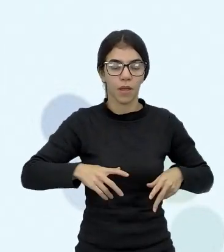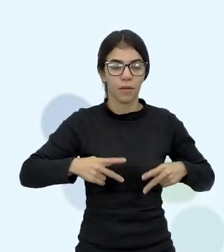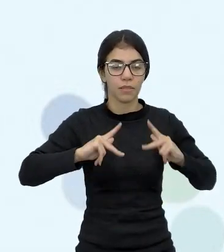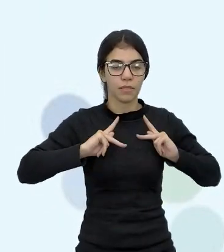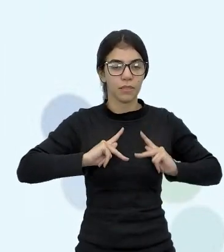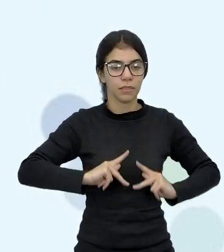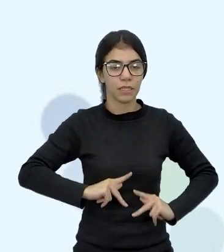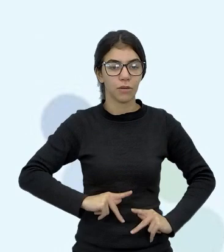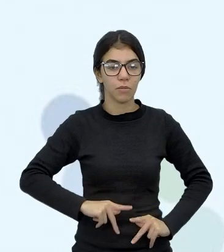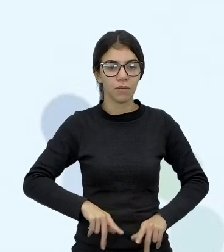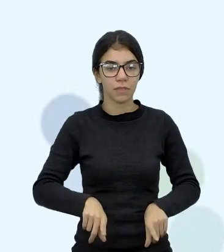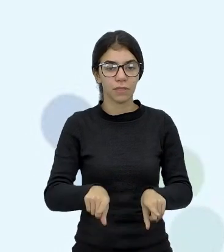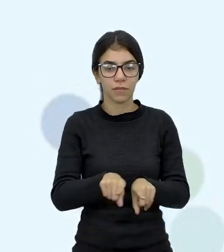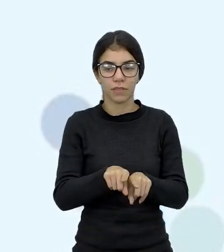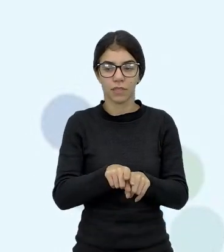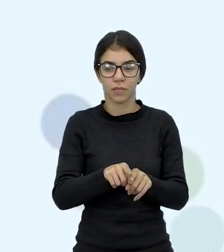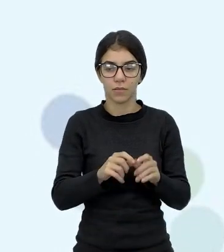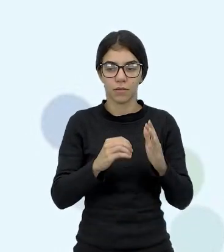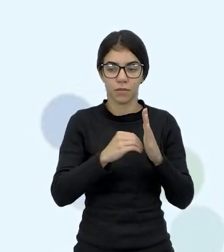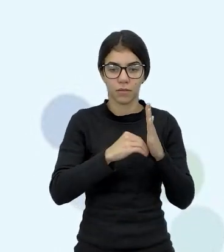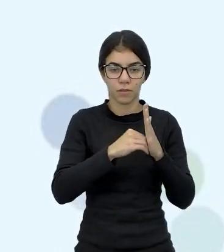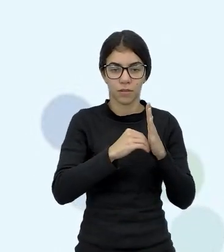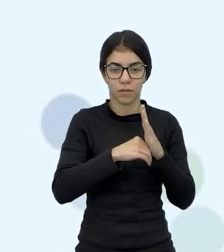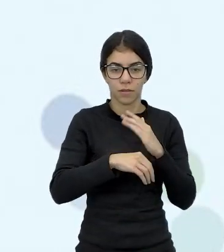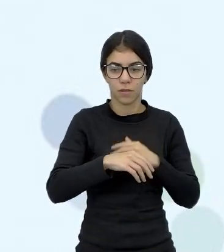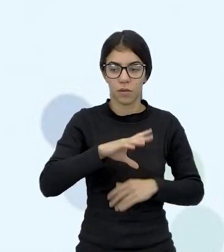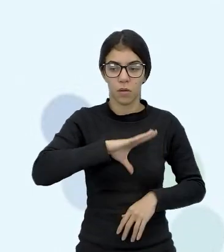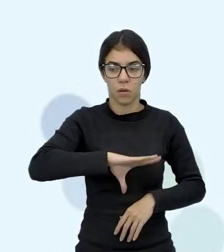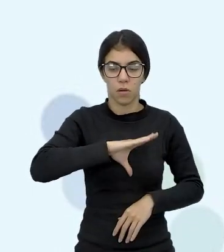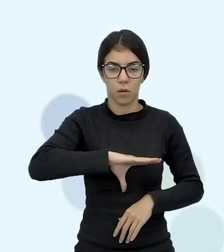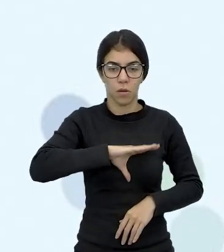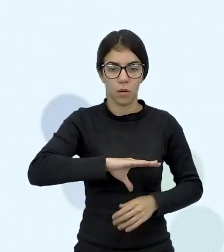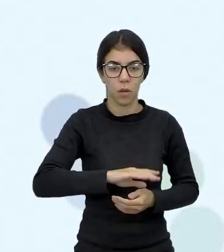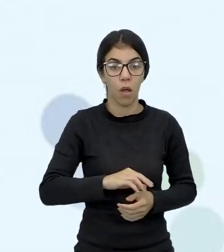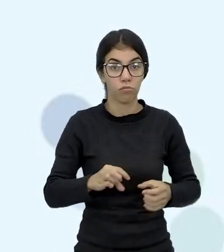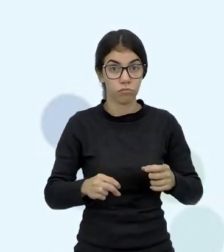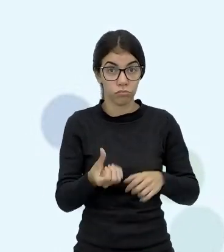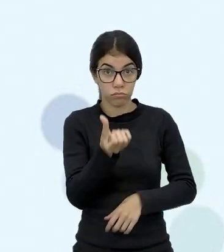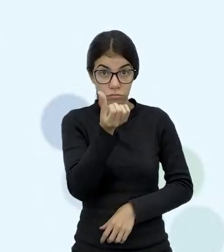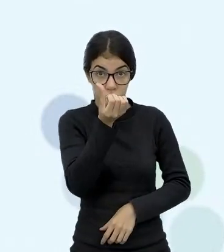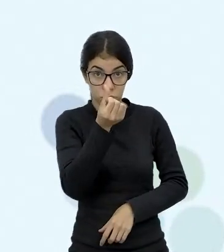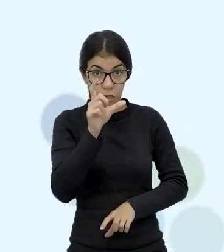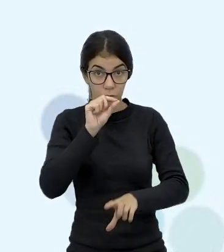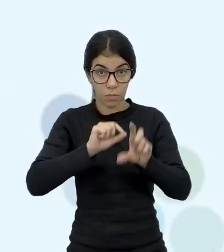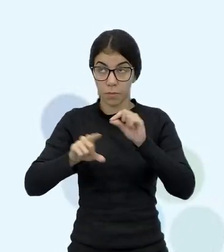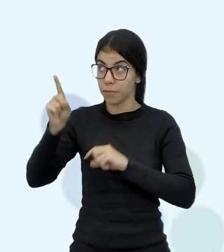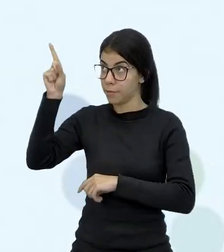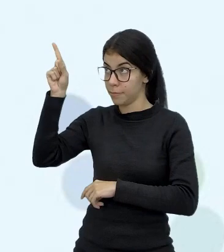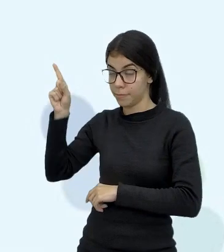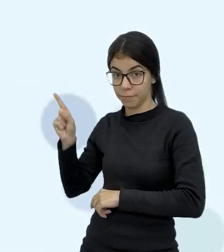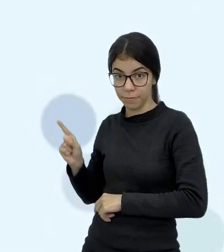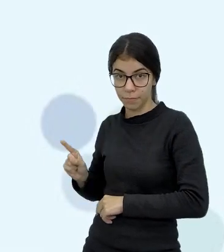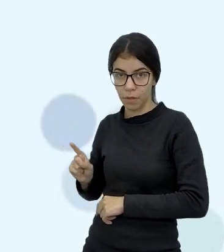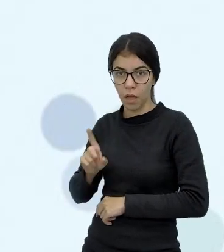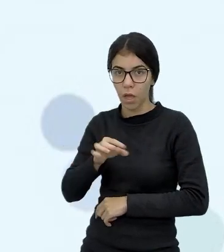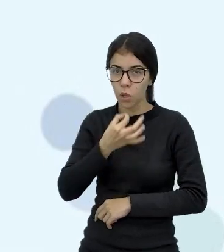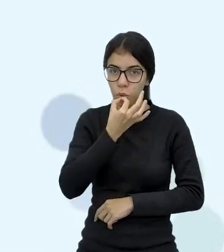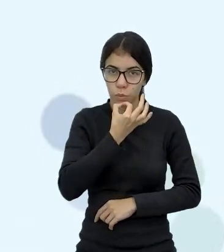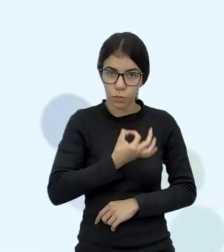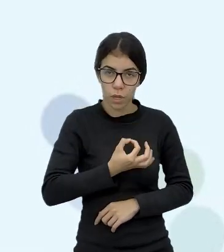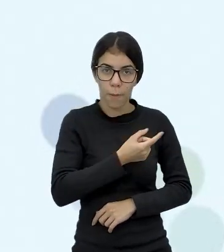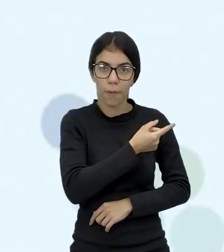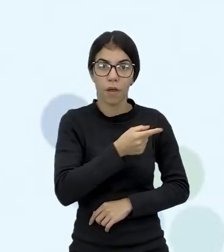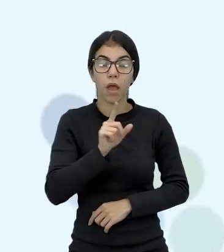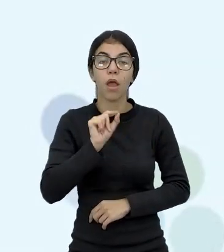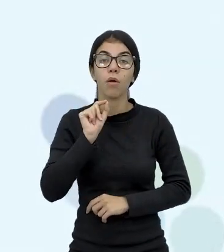Portugal. Certo? Muito bem. Então tem seis sugestões. Gente, a palavra sugestão